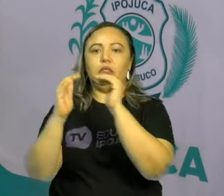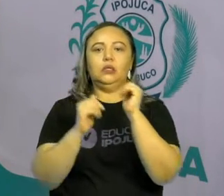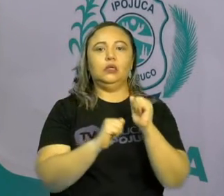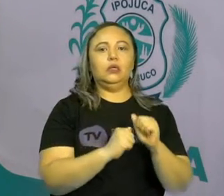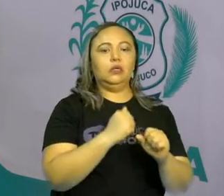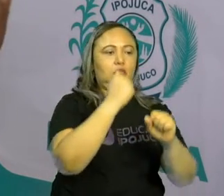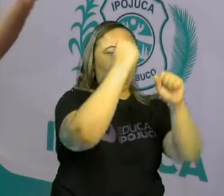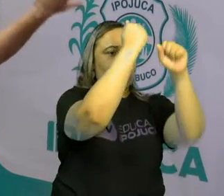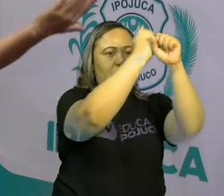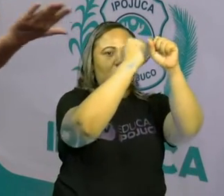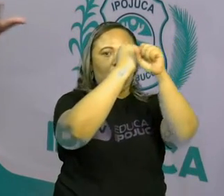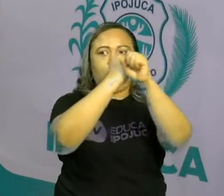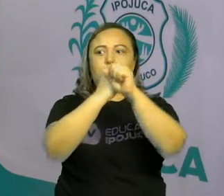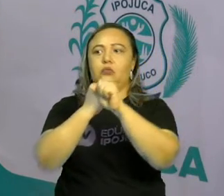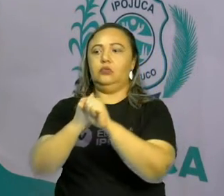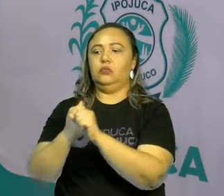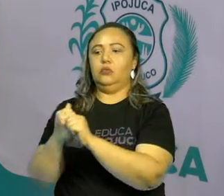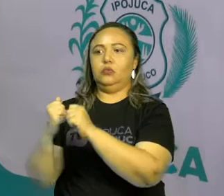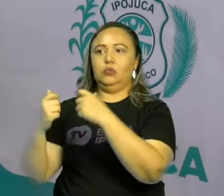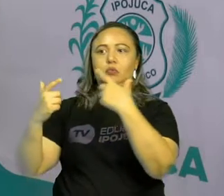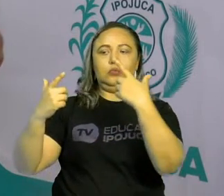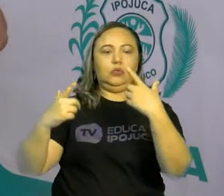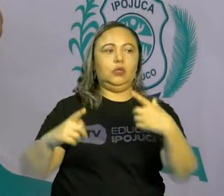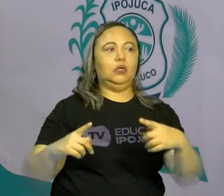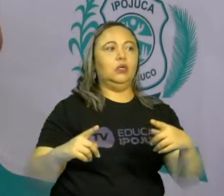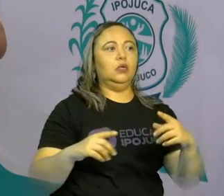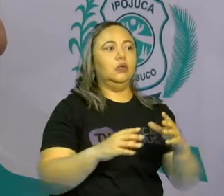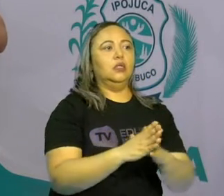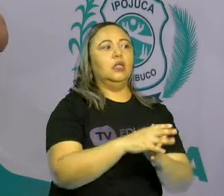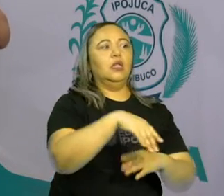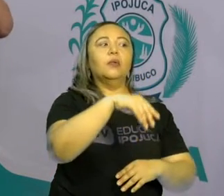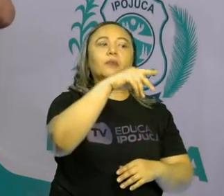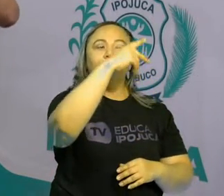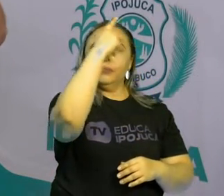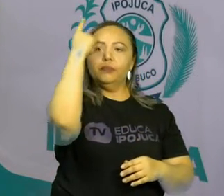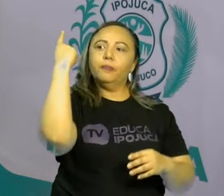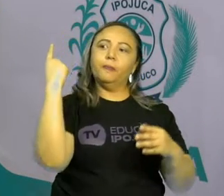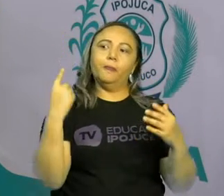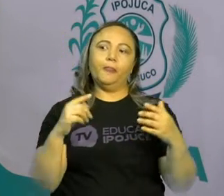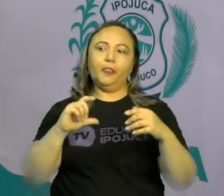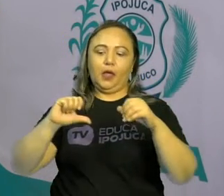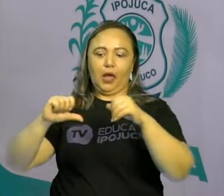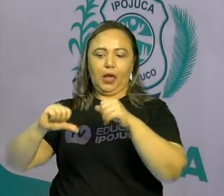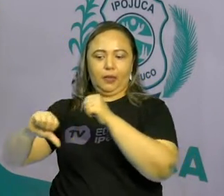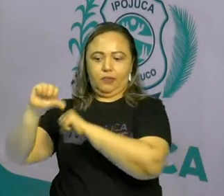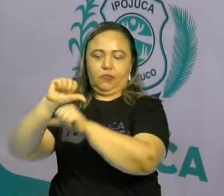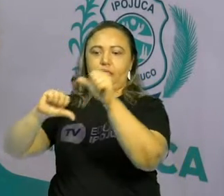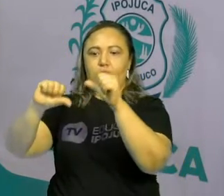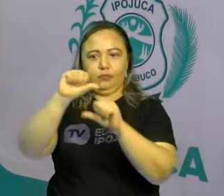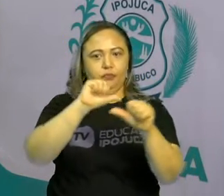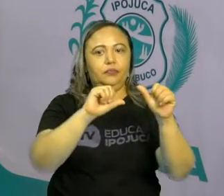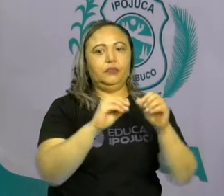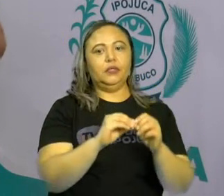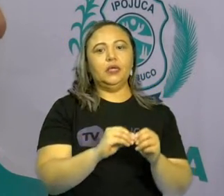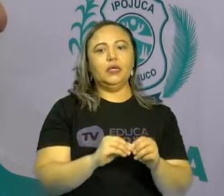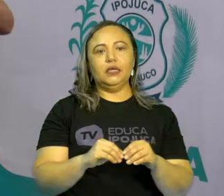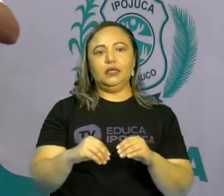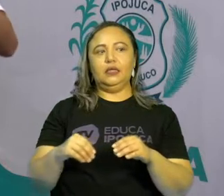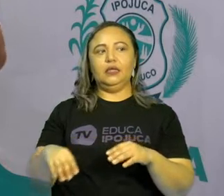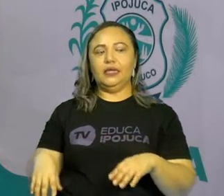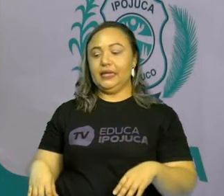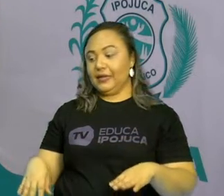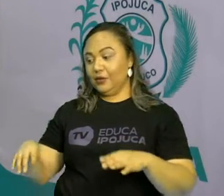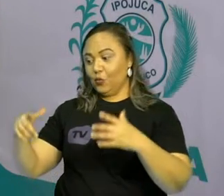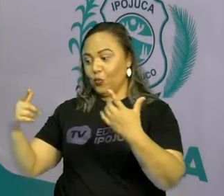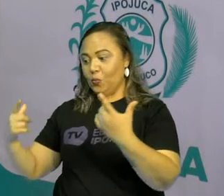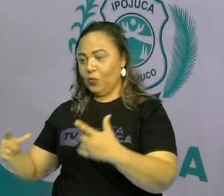escultura, o ambiente. Tem pessoas que se mudam, vão pra outro lugar e eles tentam deixar esse